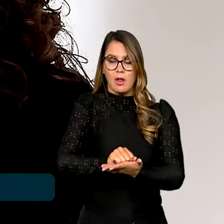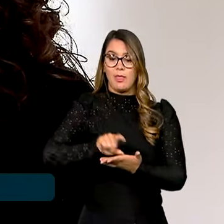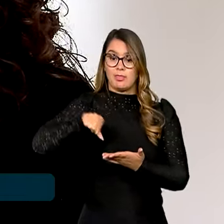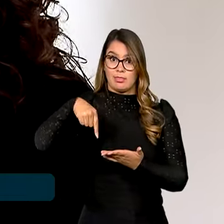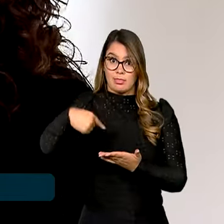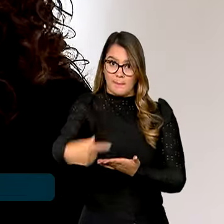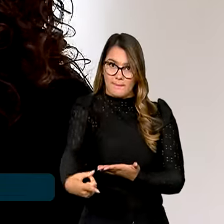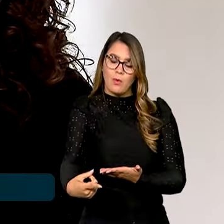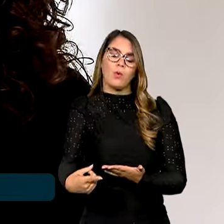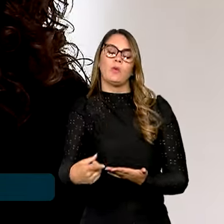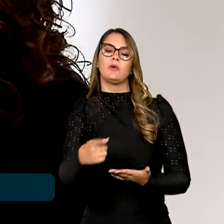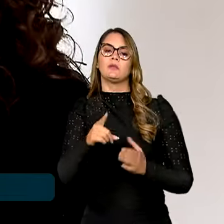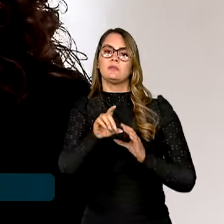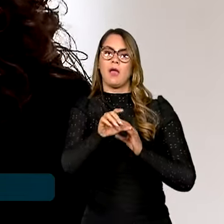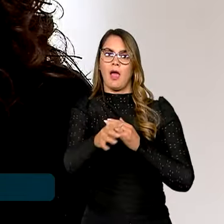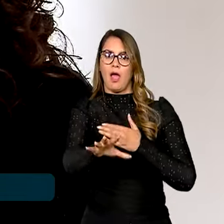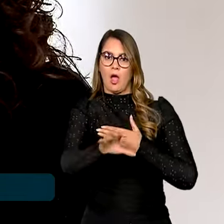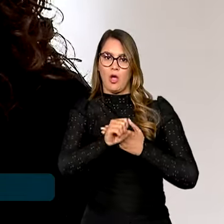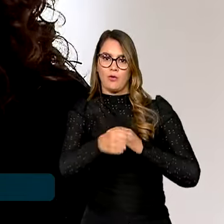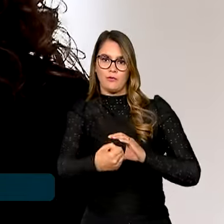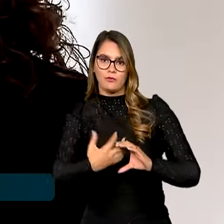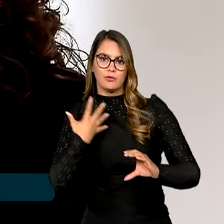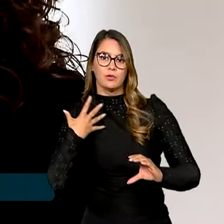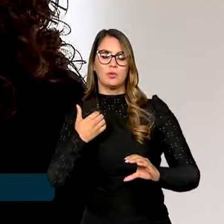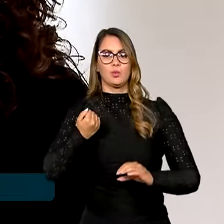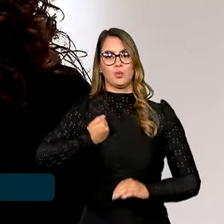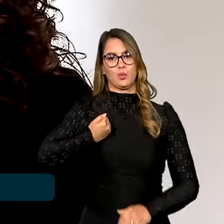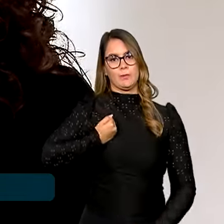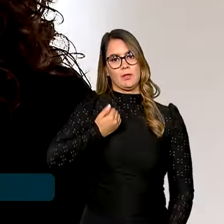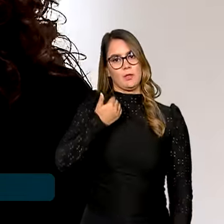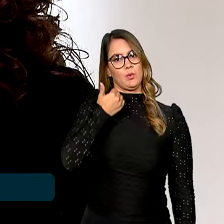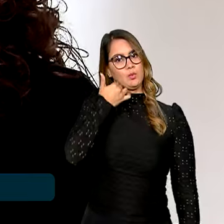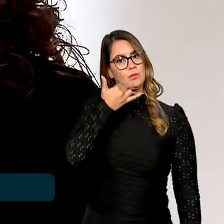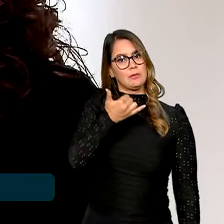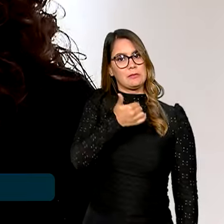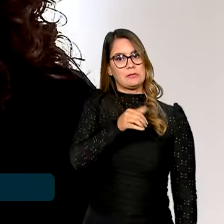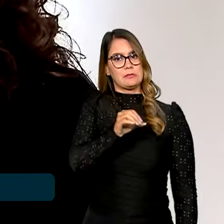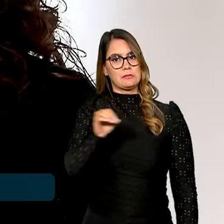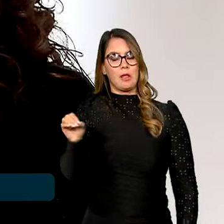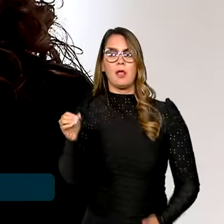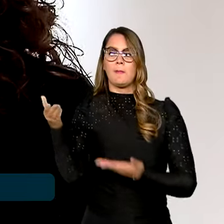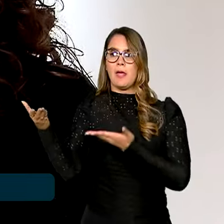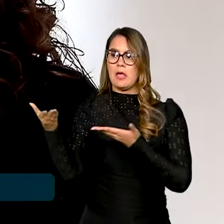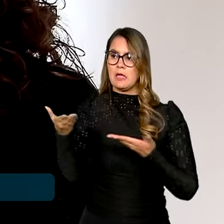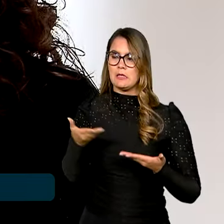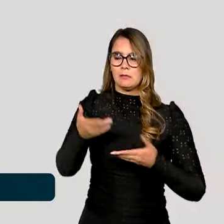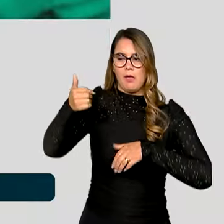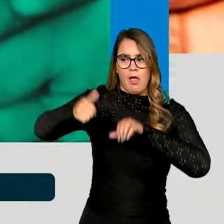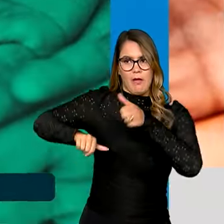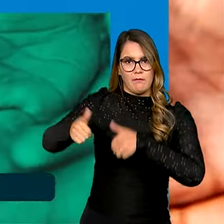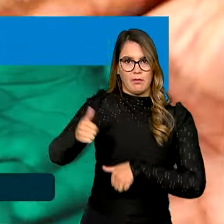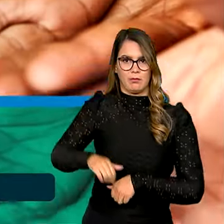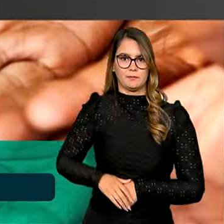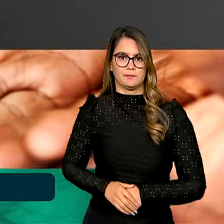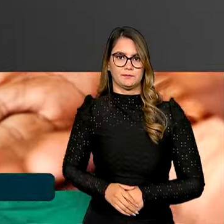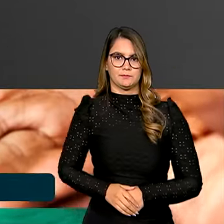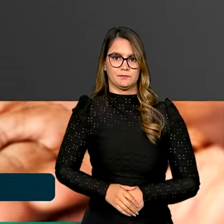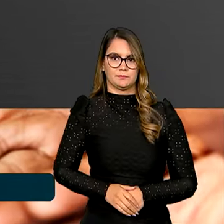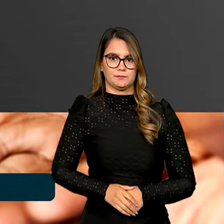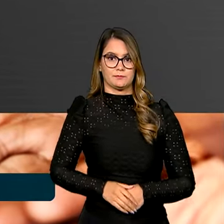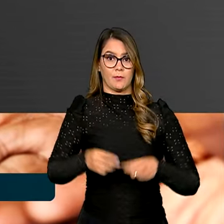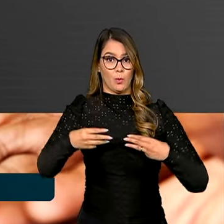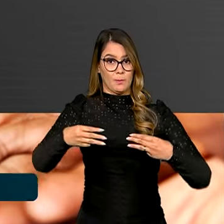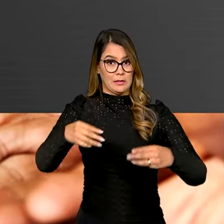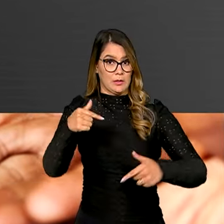o registro, a ouvidoria, através do Disque 100, aciona os órgãos competentes para receber e apurar essa demanda. Segundo o balanço do